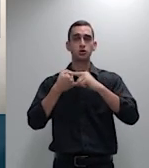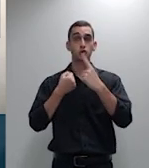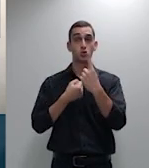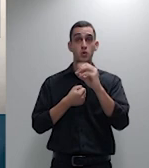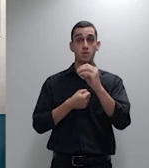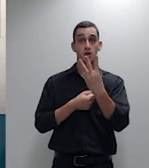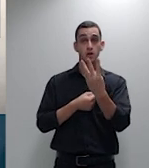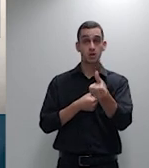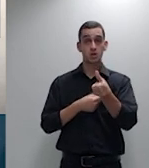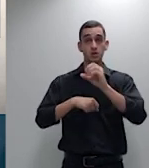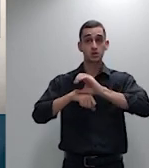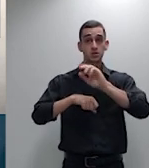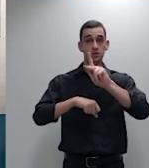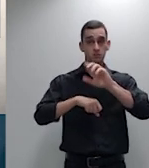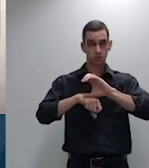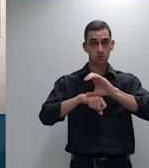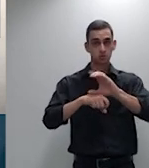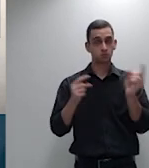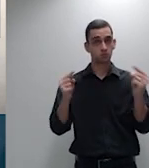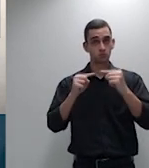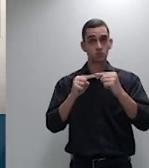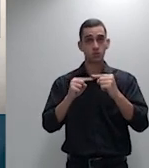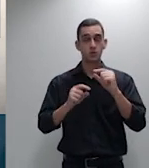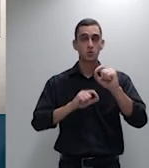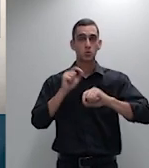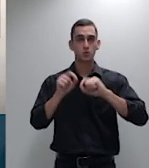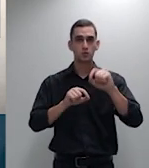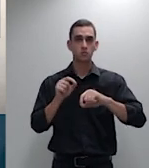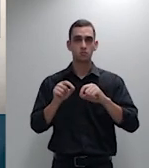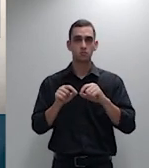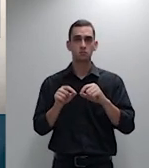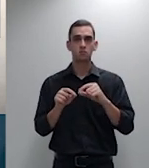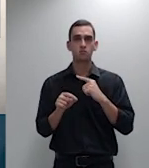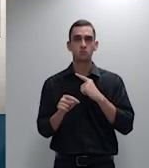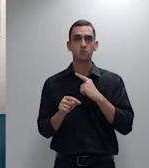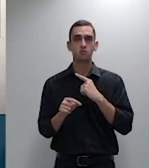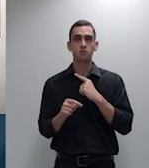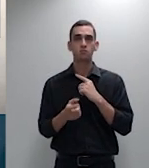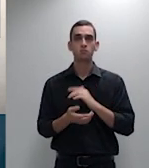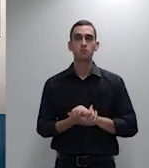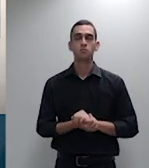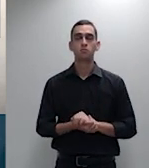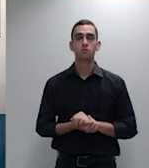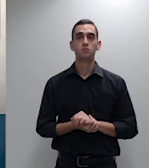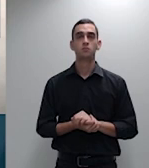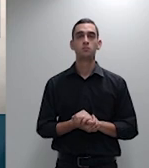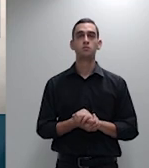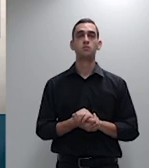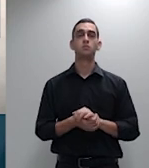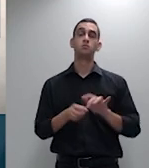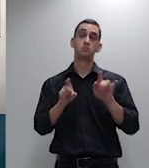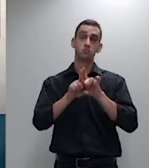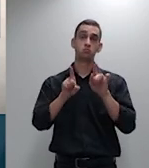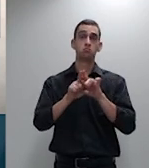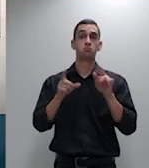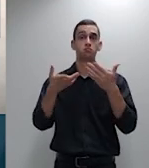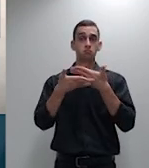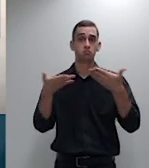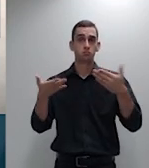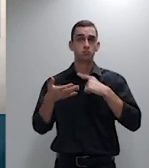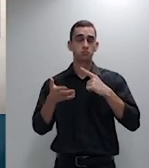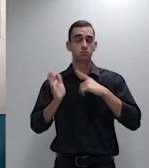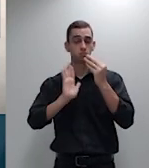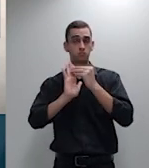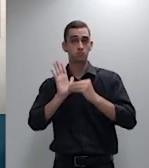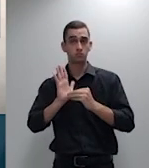ministro beleza se está correto na hipótese em que o consumidor autor impugnar a autenticidade